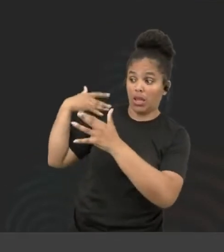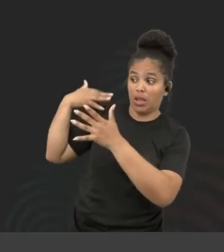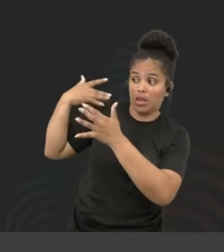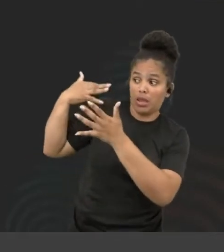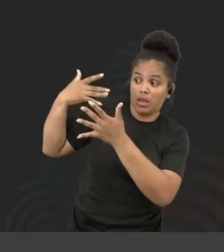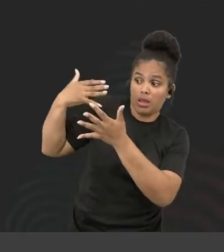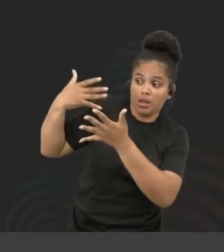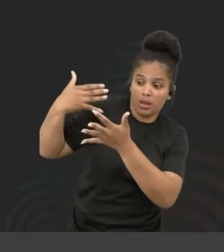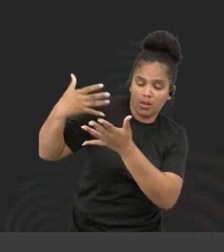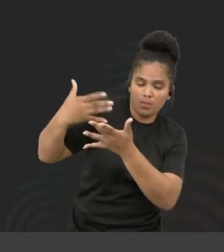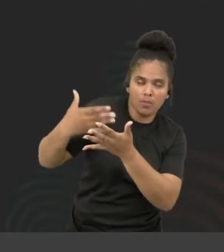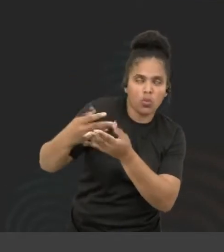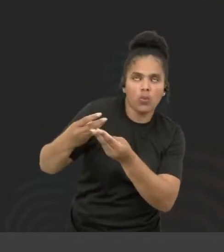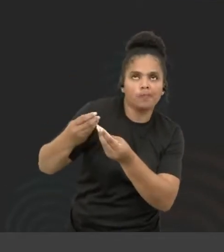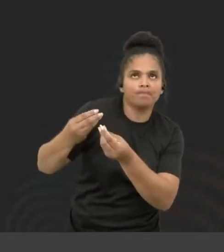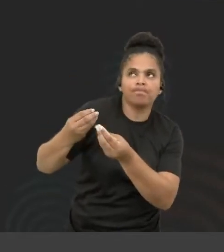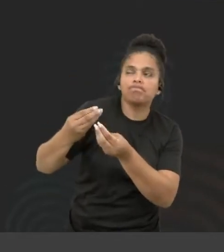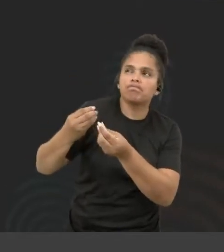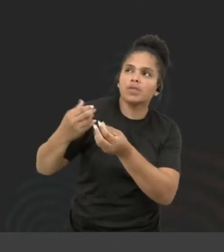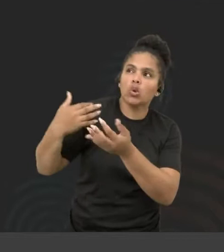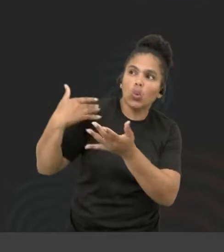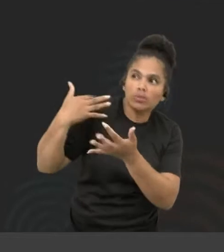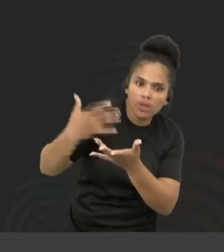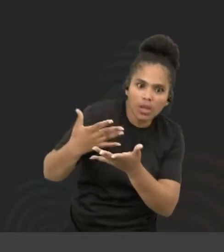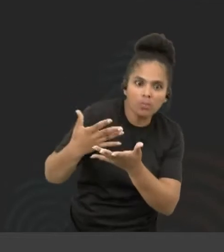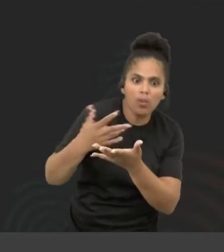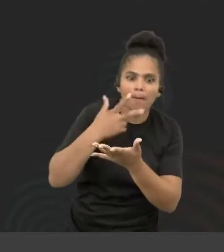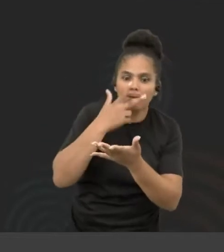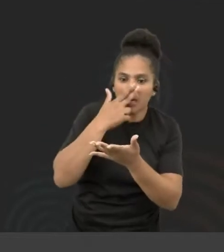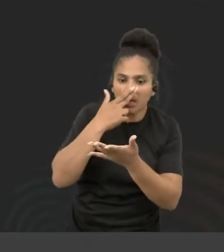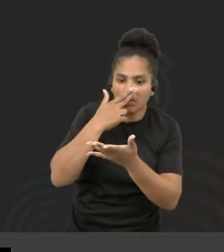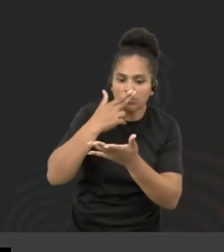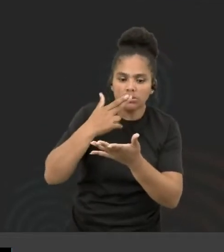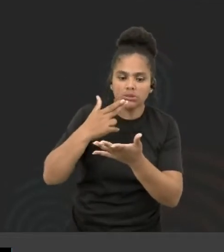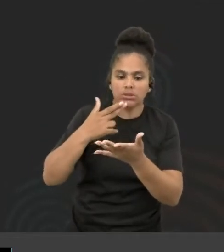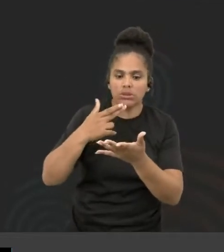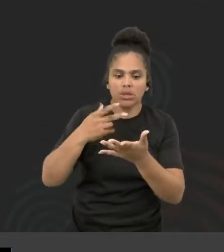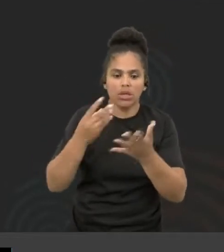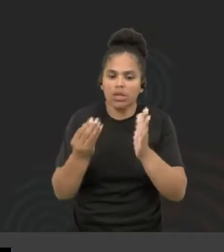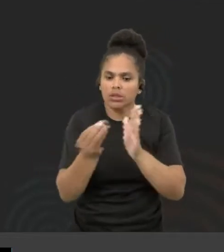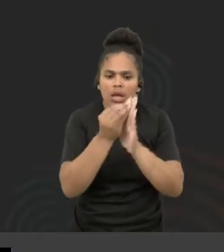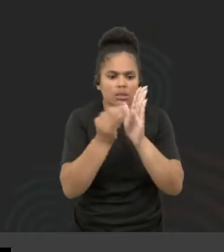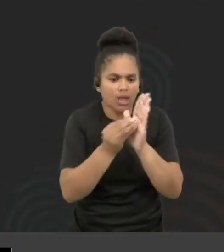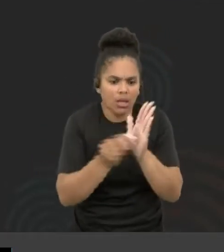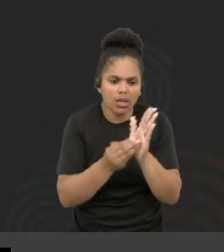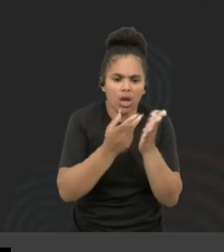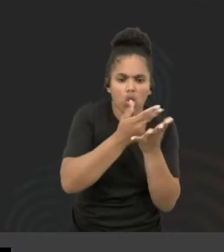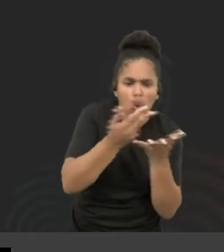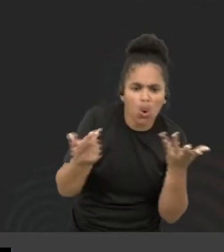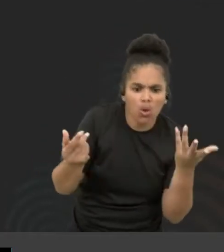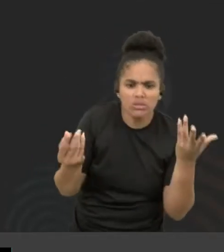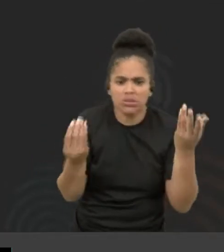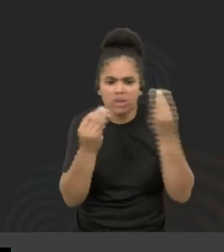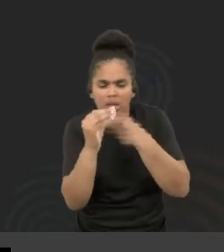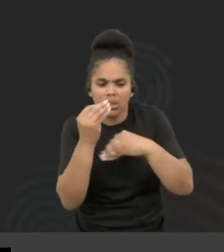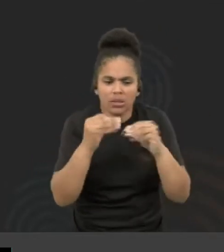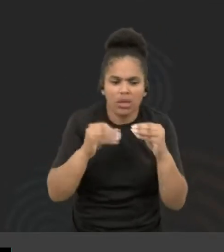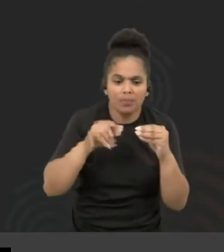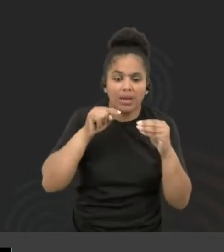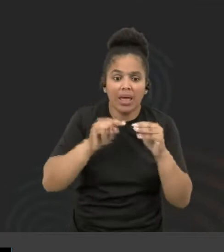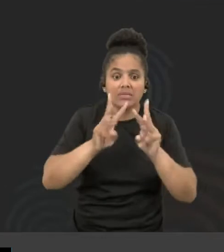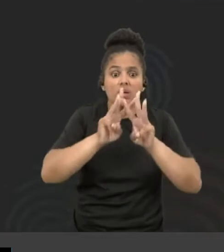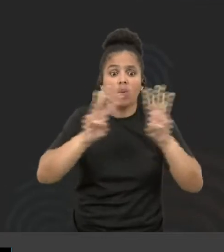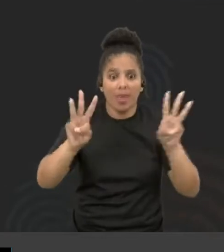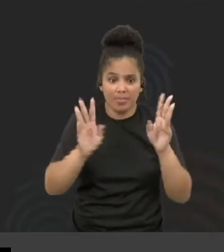colocando medidas e movimentos para que realmente essa web fosse